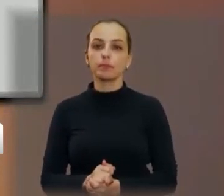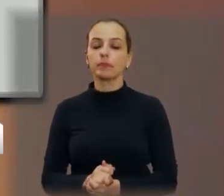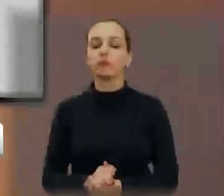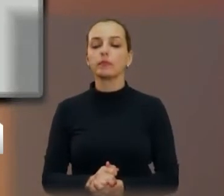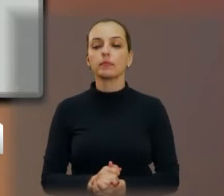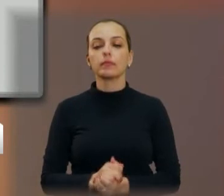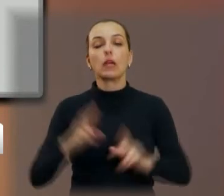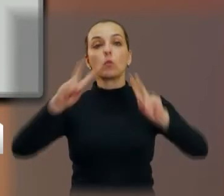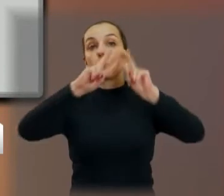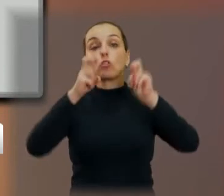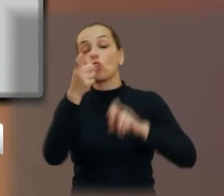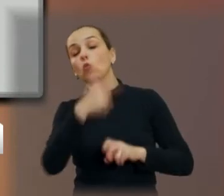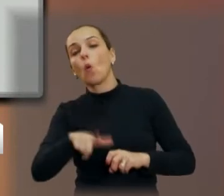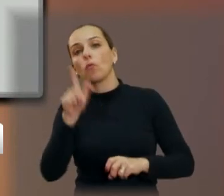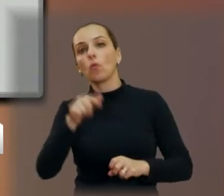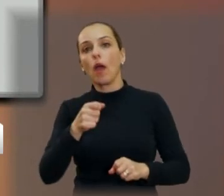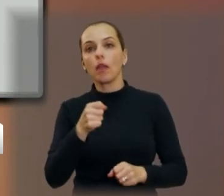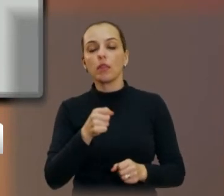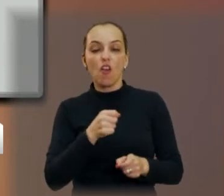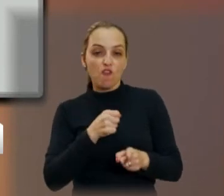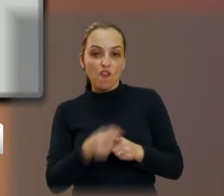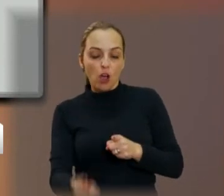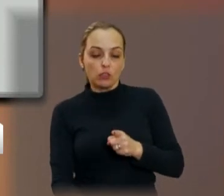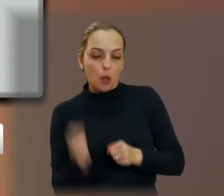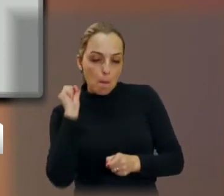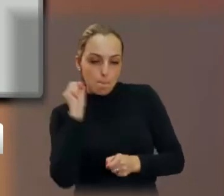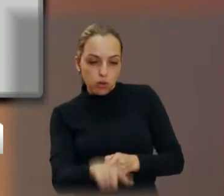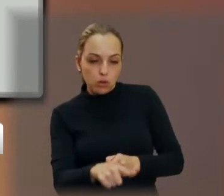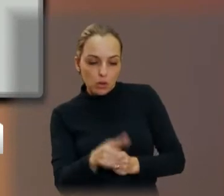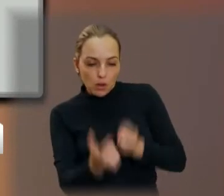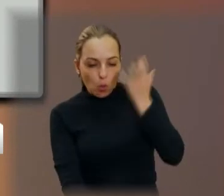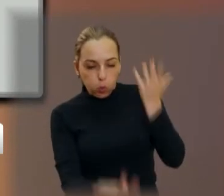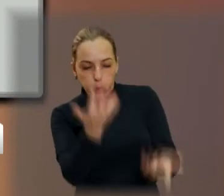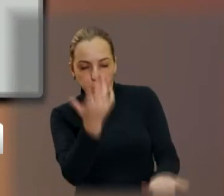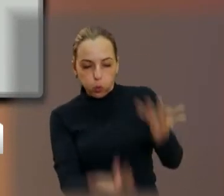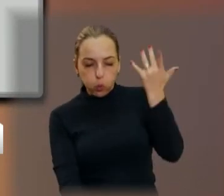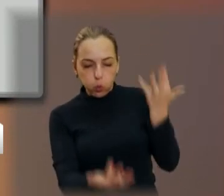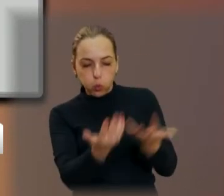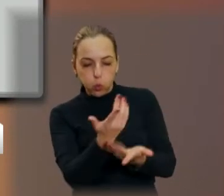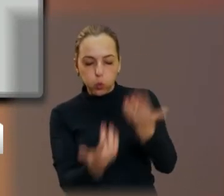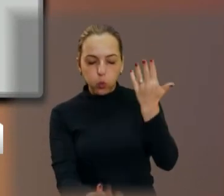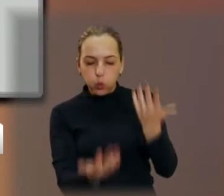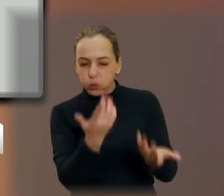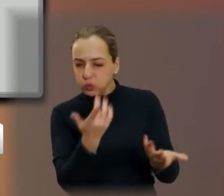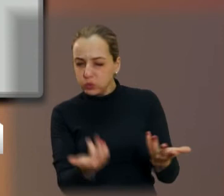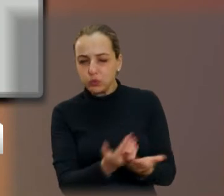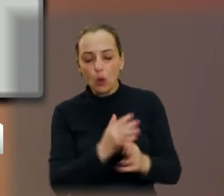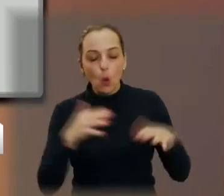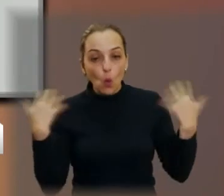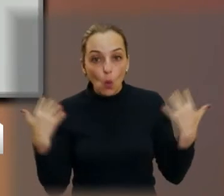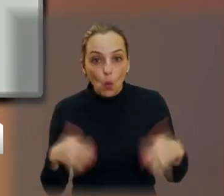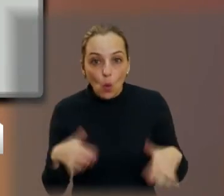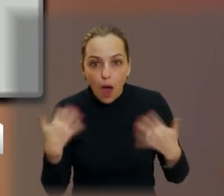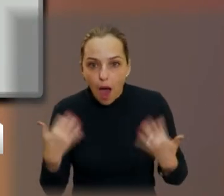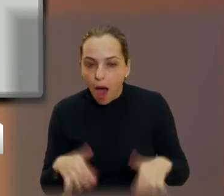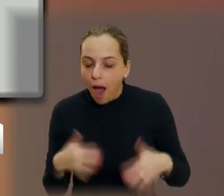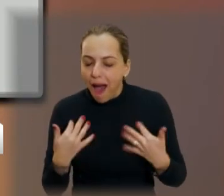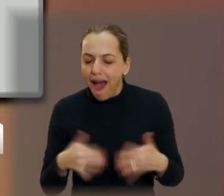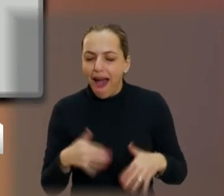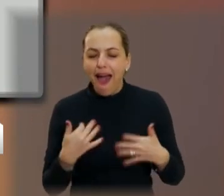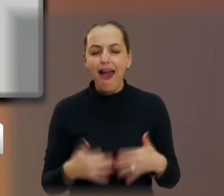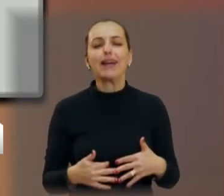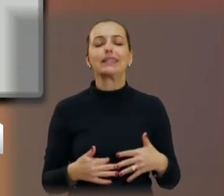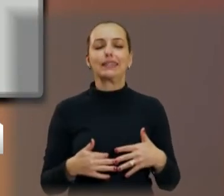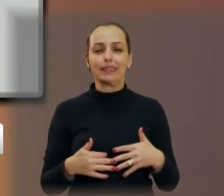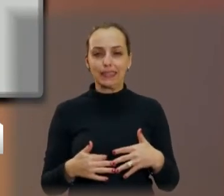Falando, então, sobre queimadas em Araraquara, muita gente tem nos informado, entrado em contato conosco, falando muito sobre as queimadas e parece que tudo